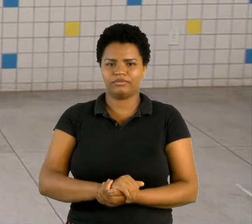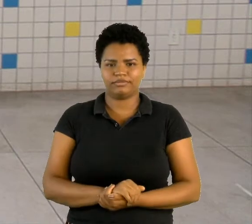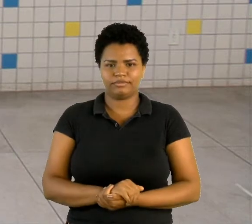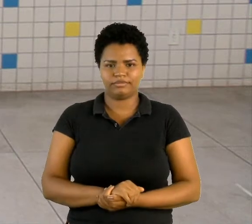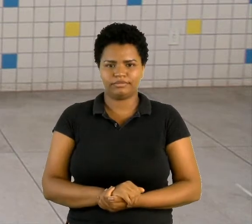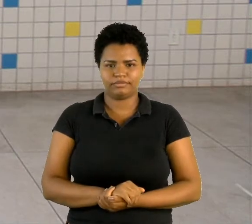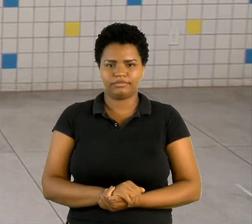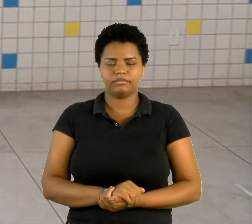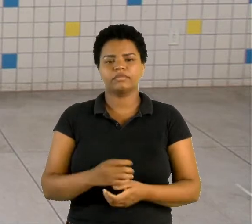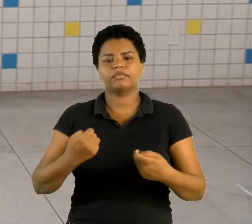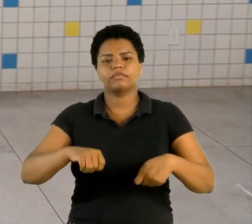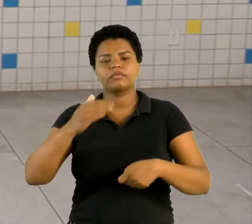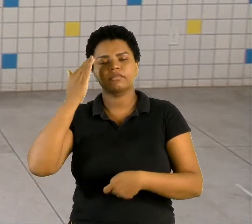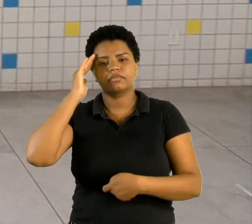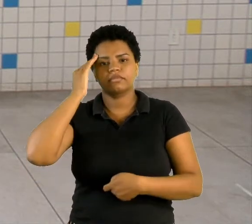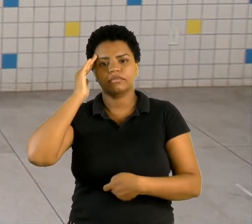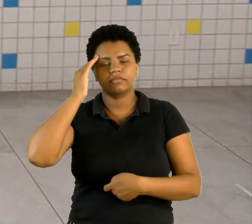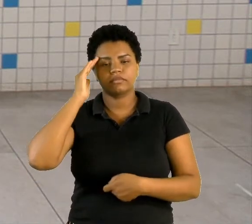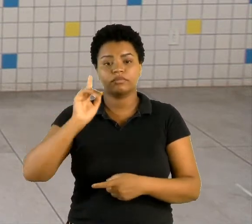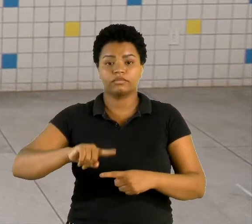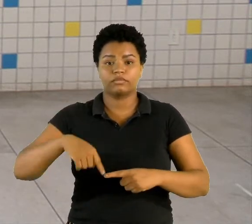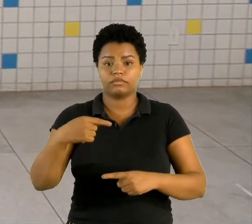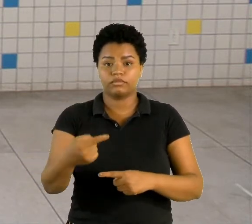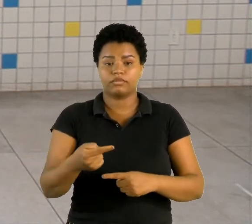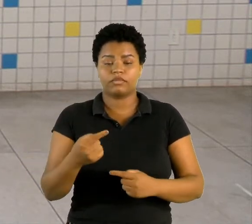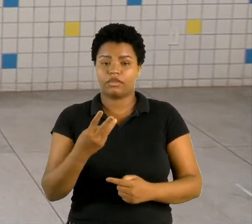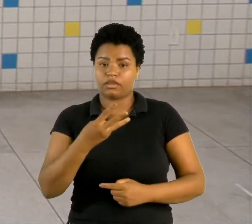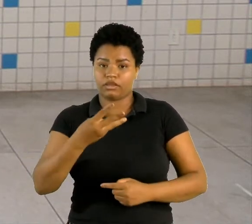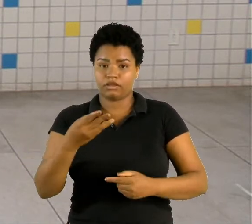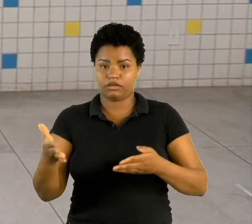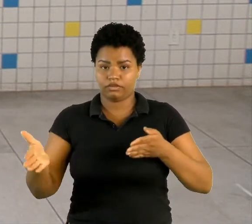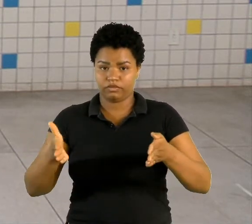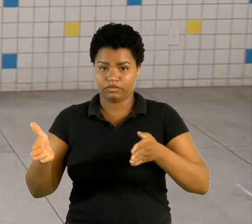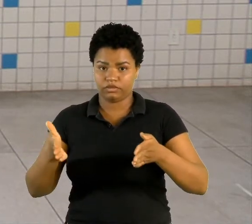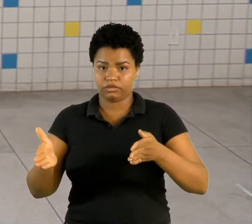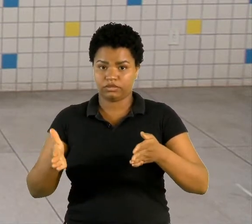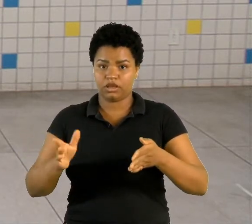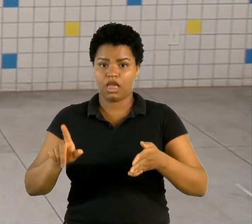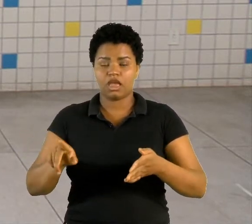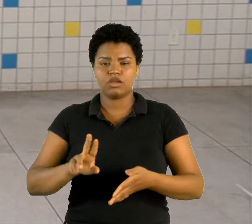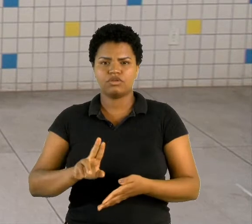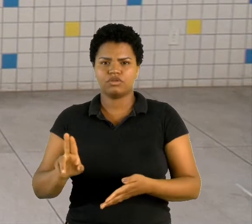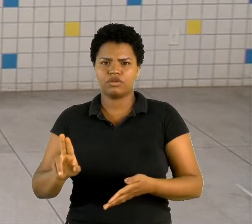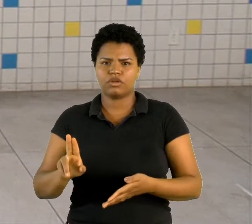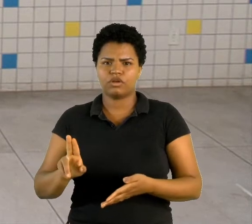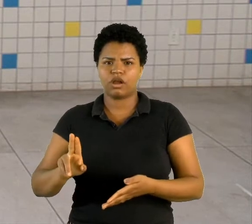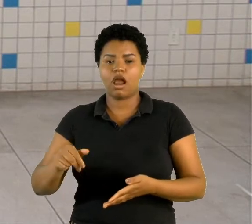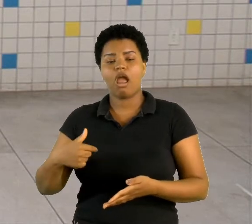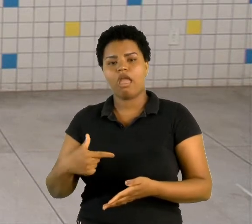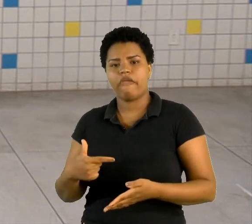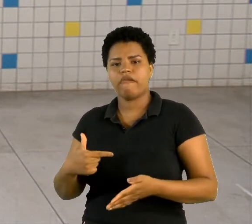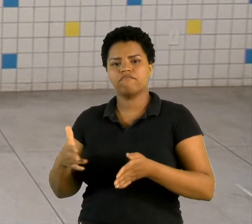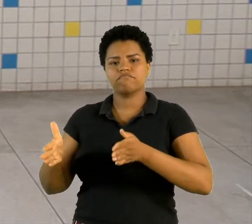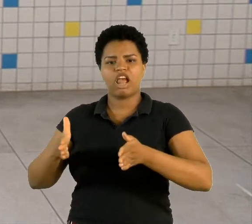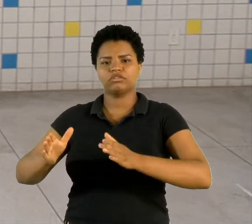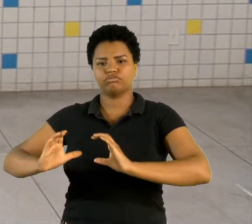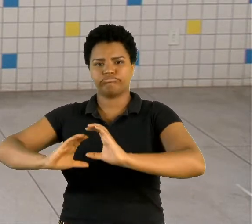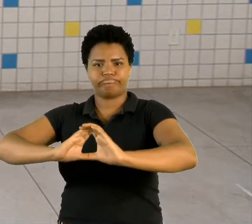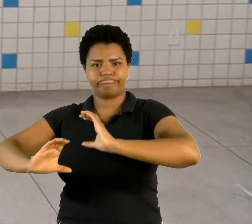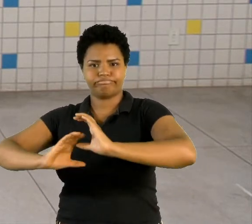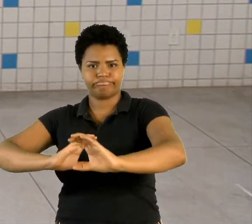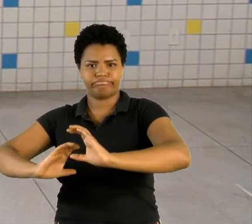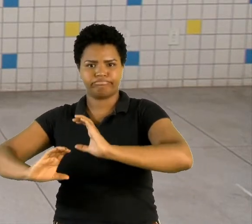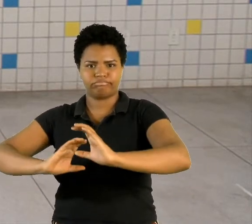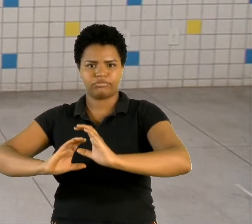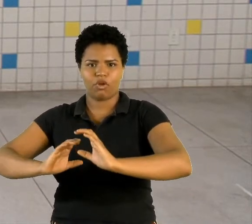precisamos entender que depois, a terceira fase da guerra foi a chamada fase das comunicações, ou fase